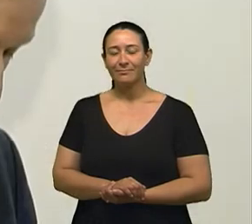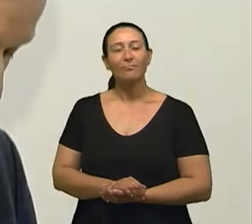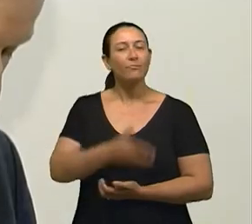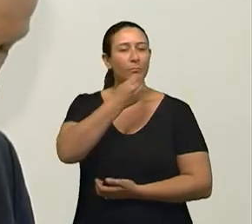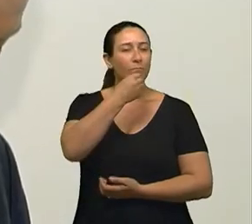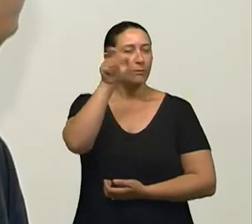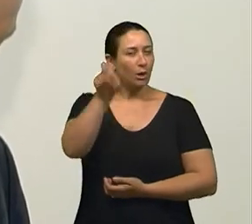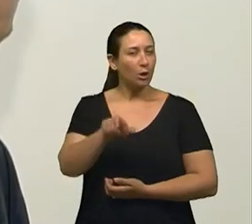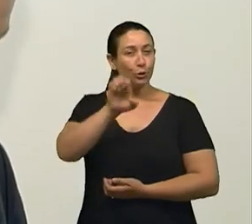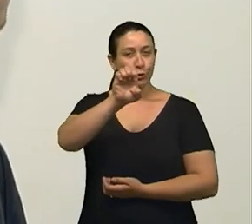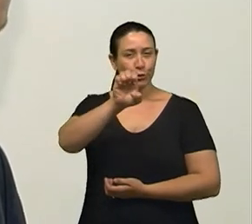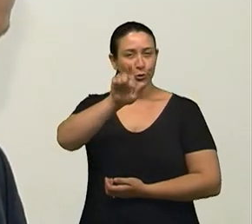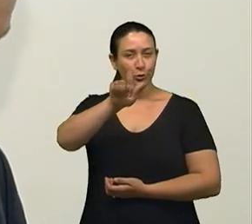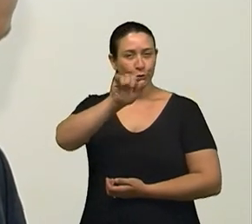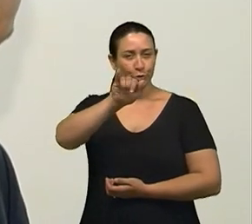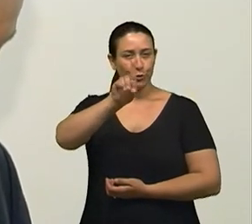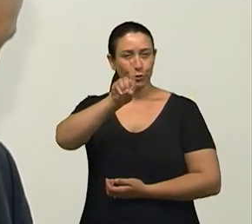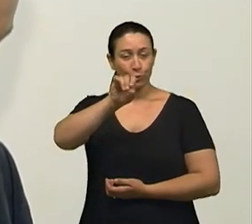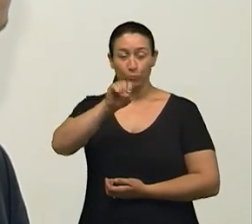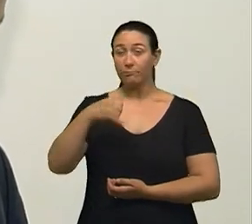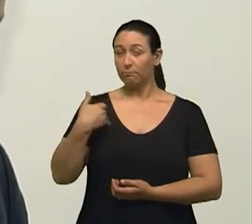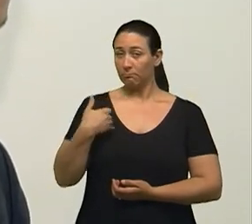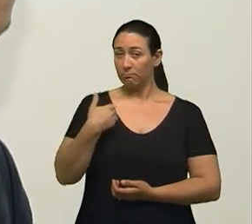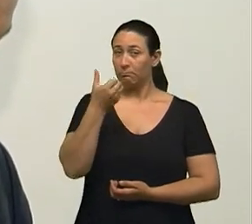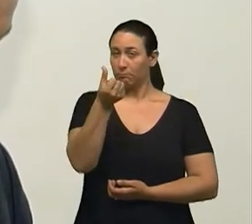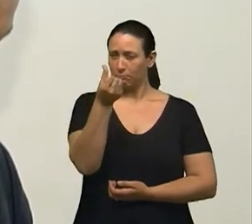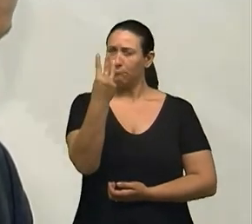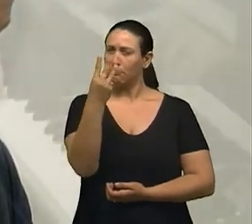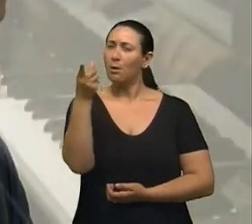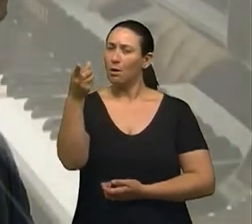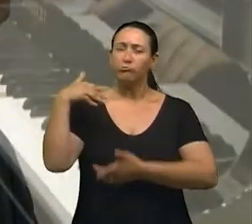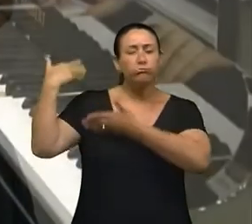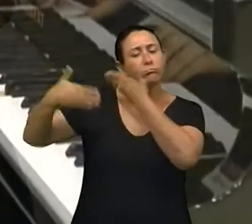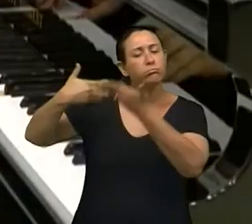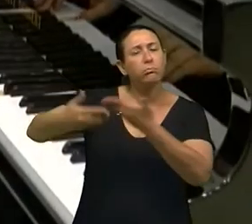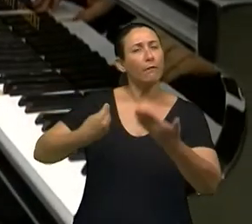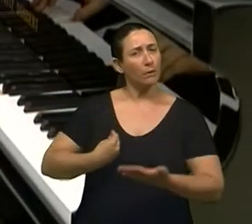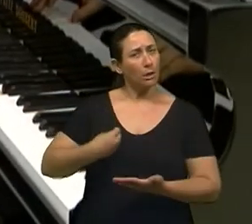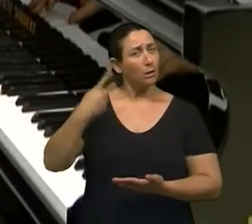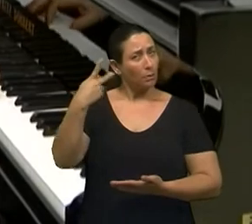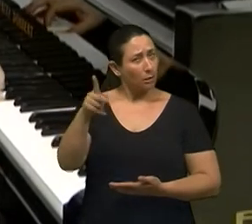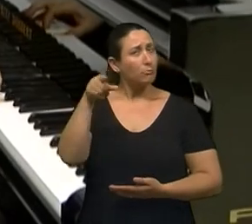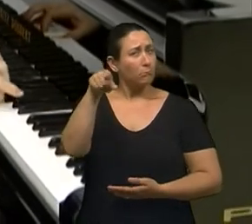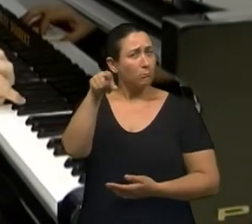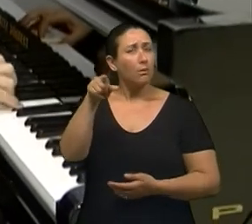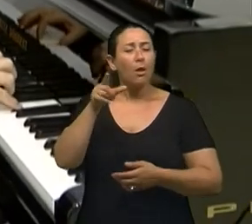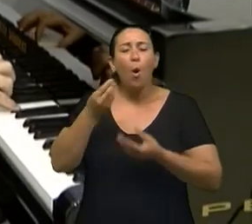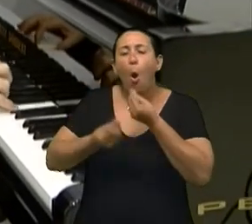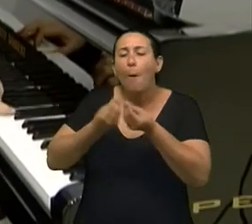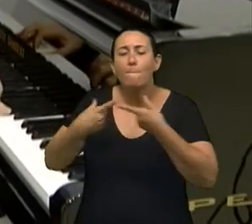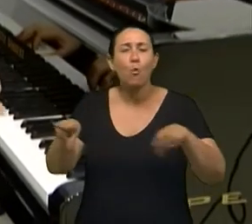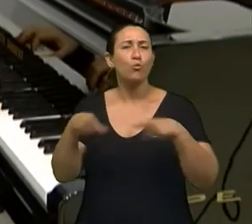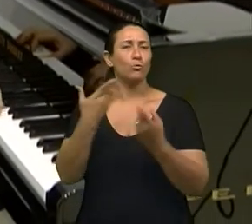Egídio, de 63 anos, conta sobre sua trajetória de vida e a relação com a música.